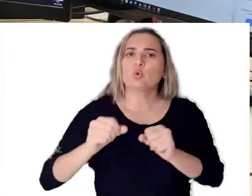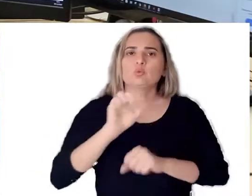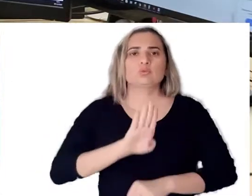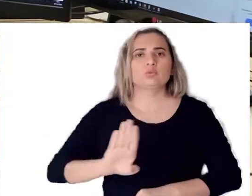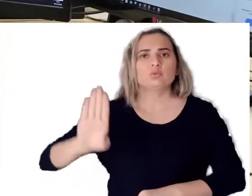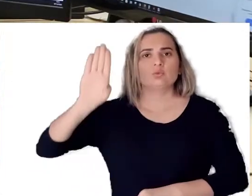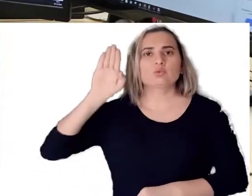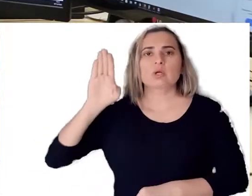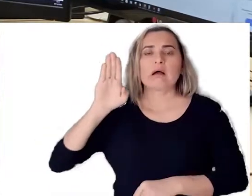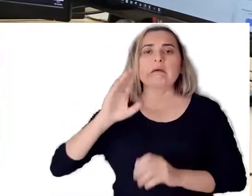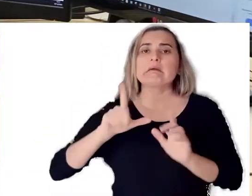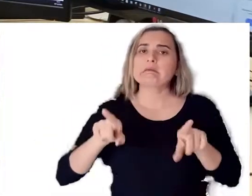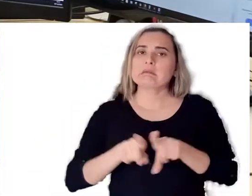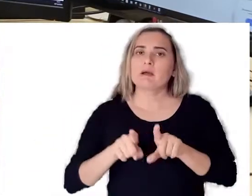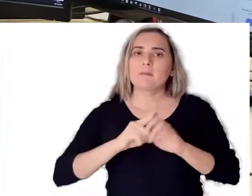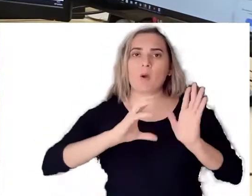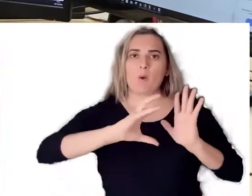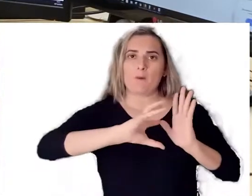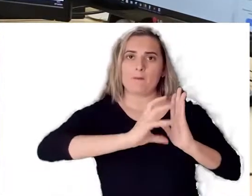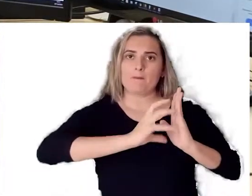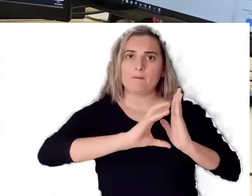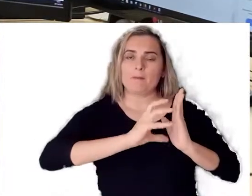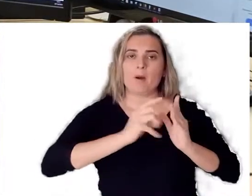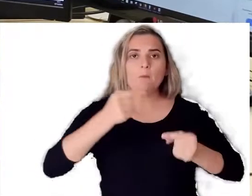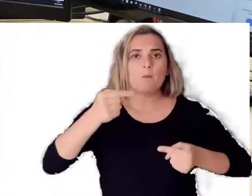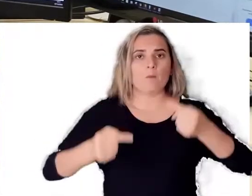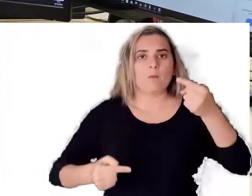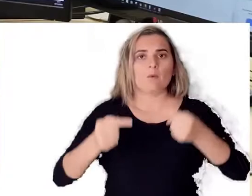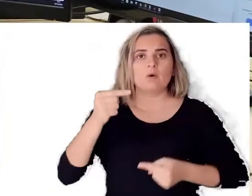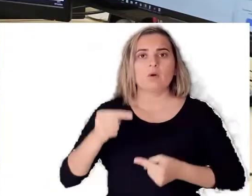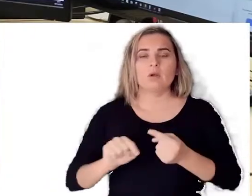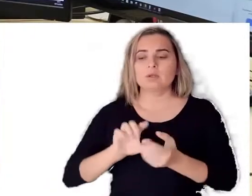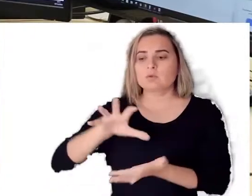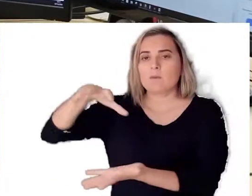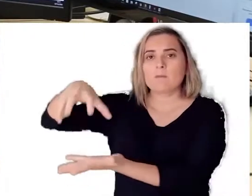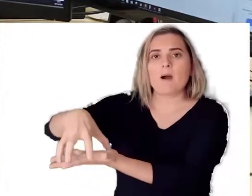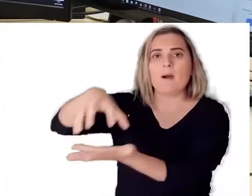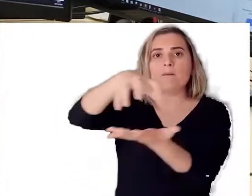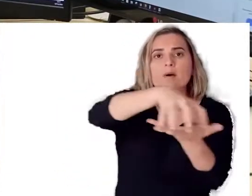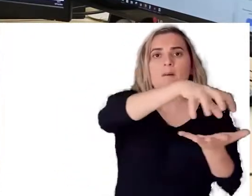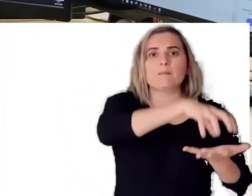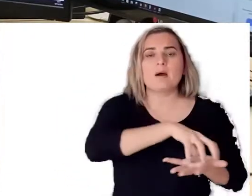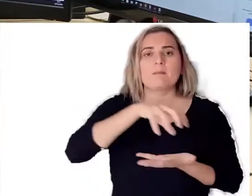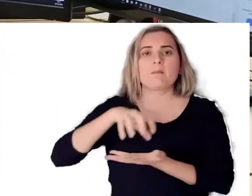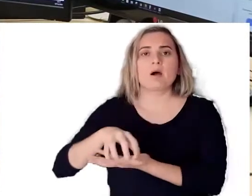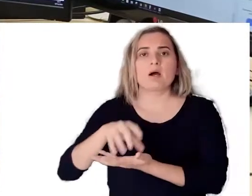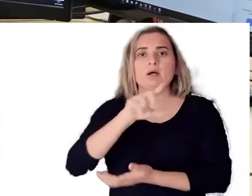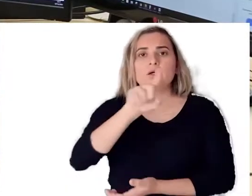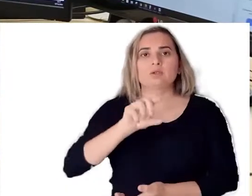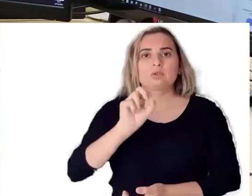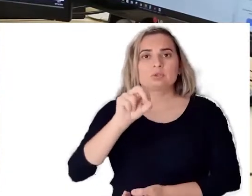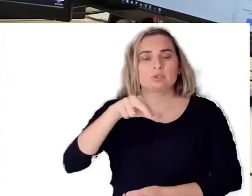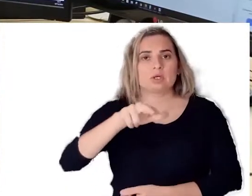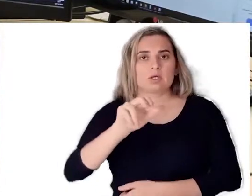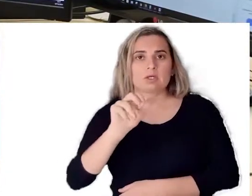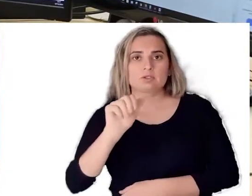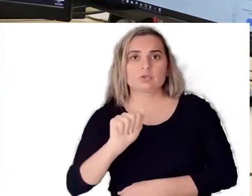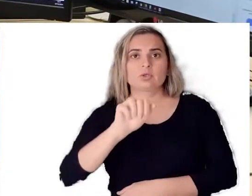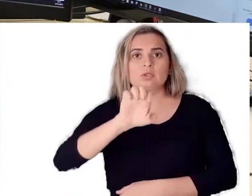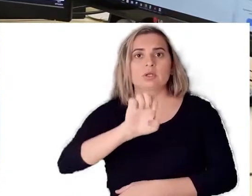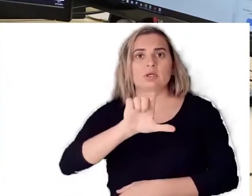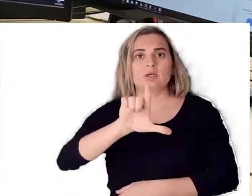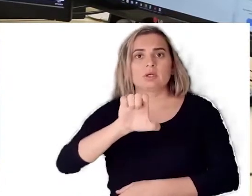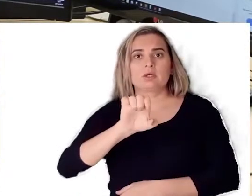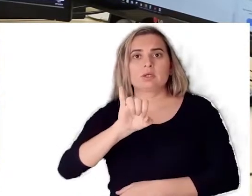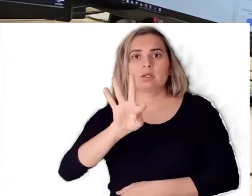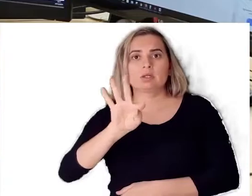candidatos como dos partidos políticos, ele é feito diretamente nas zonas eleitorais. O prestador vai entrar no site do Tribunal,